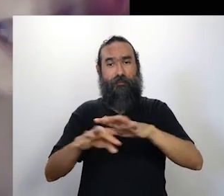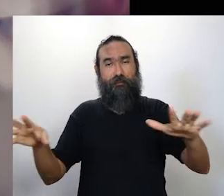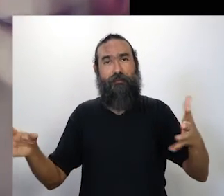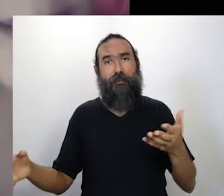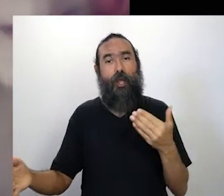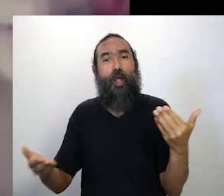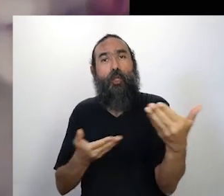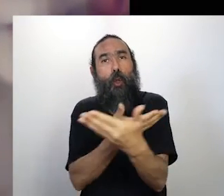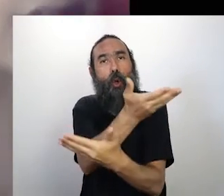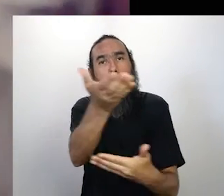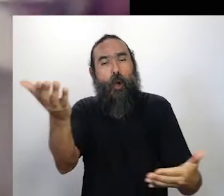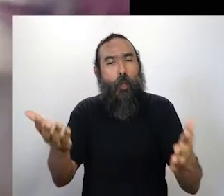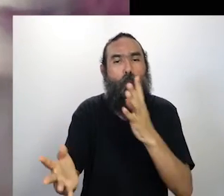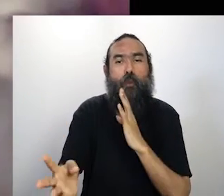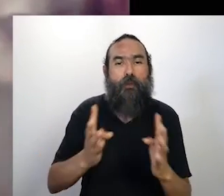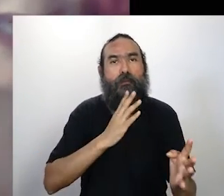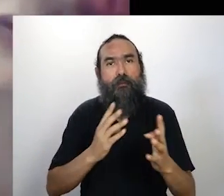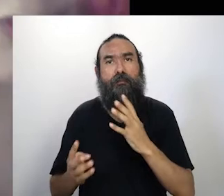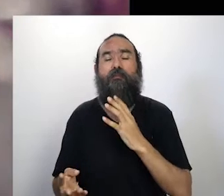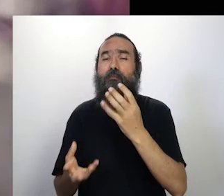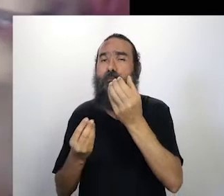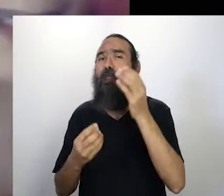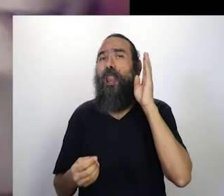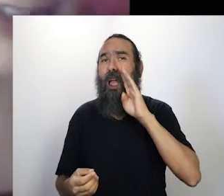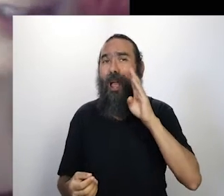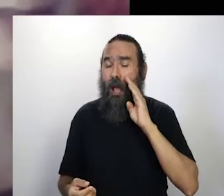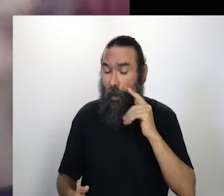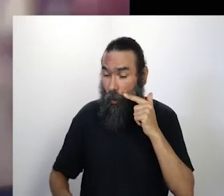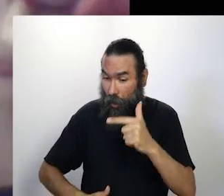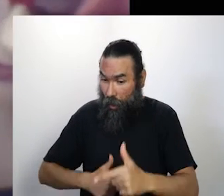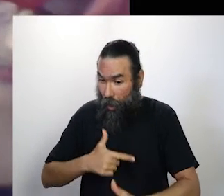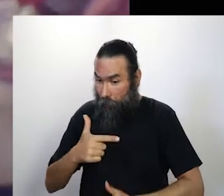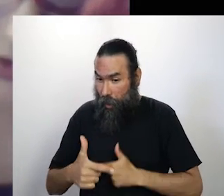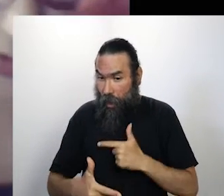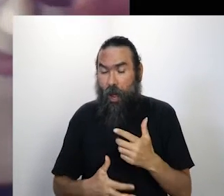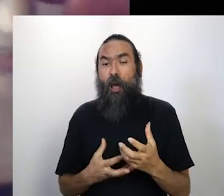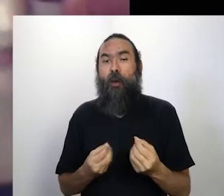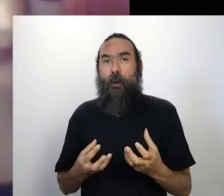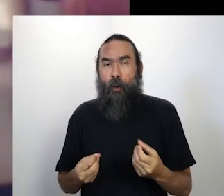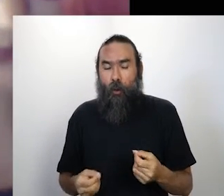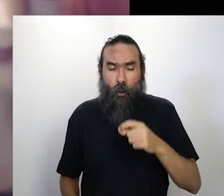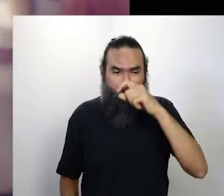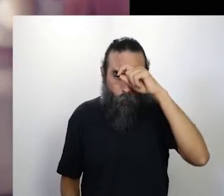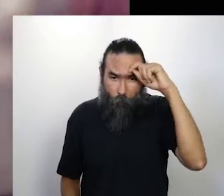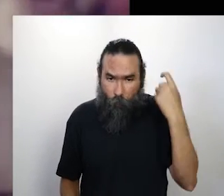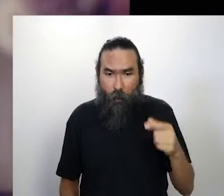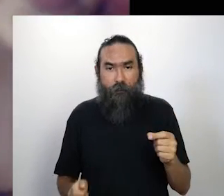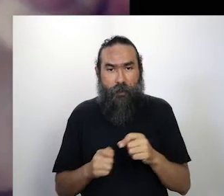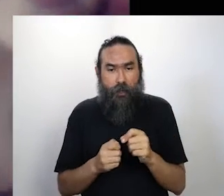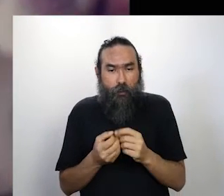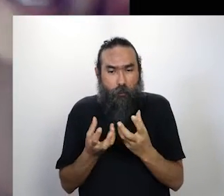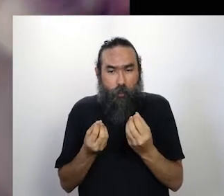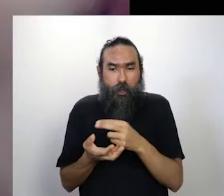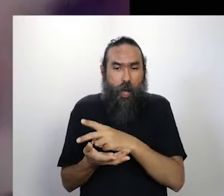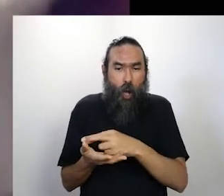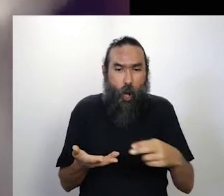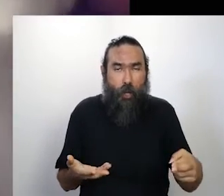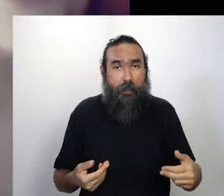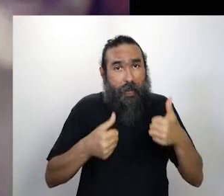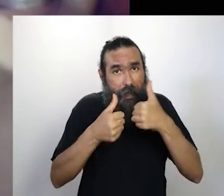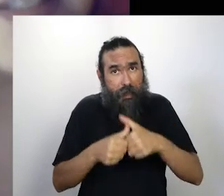atividades. Isso também foi muito legal, deu um trabalhão, a gente fez bastante coisa, está tudo disponível lá